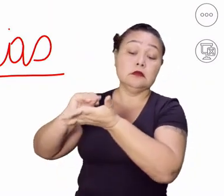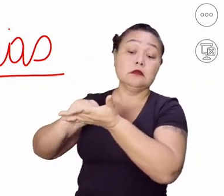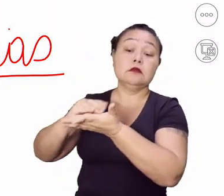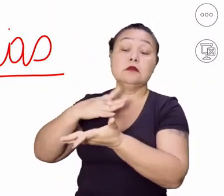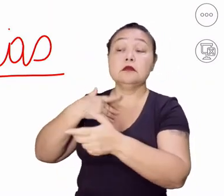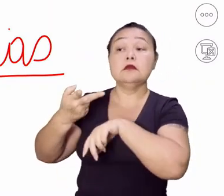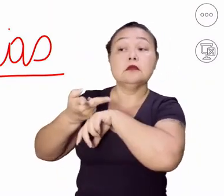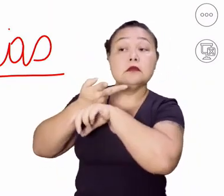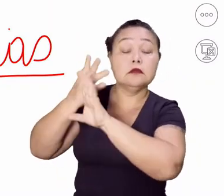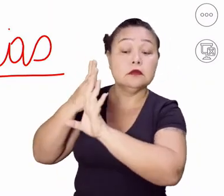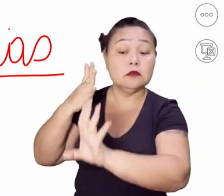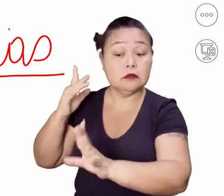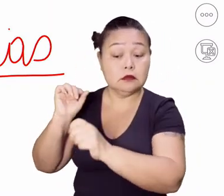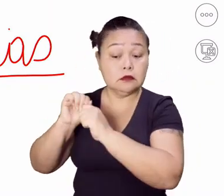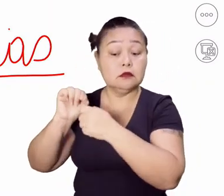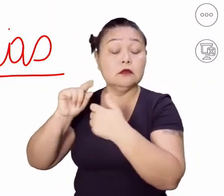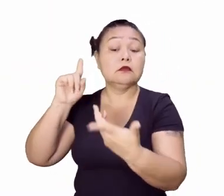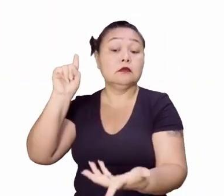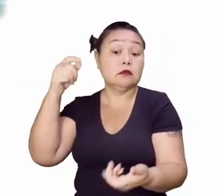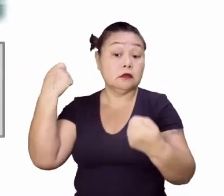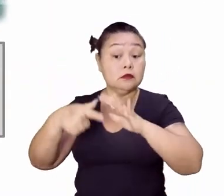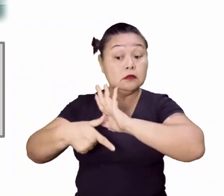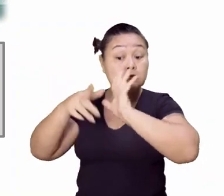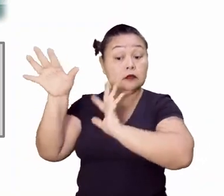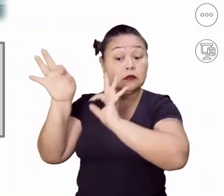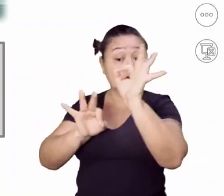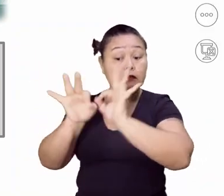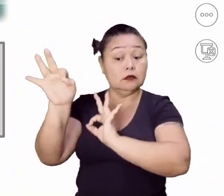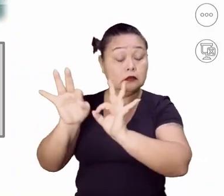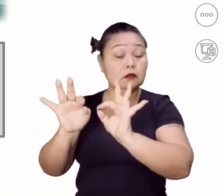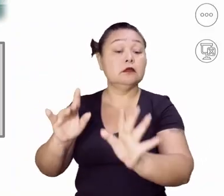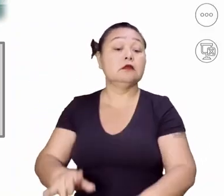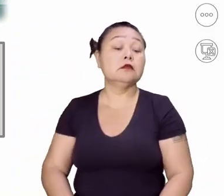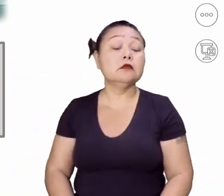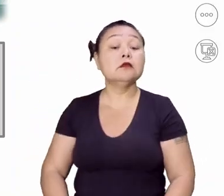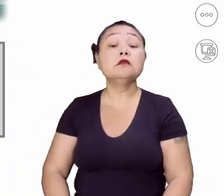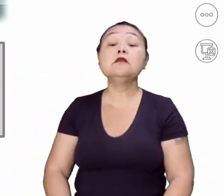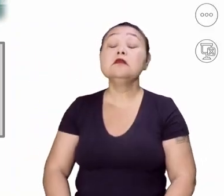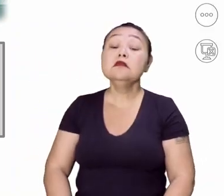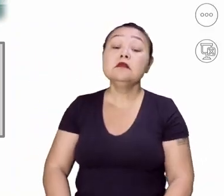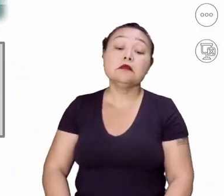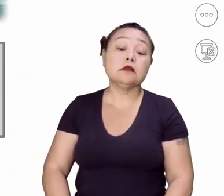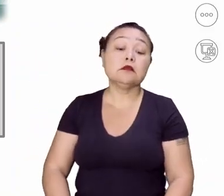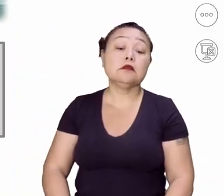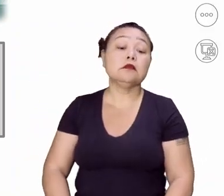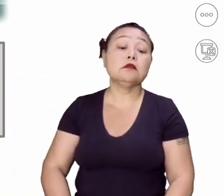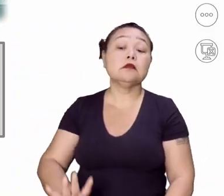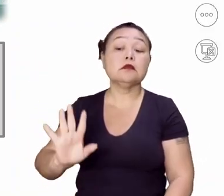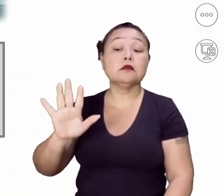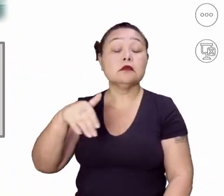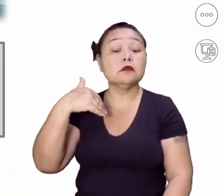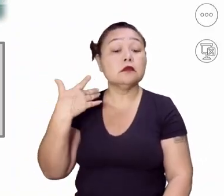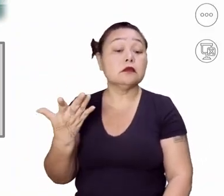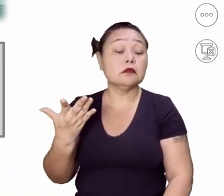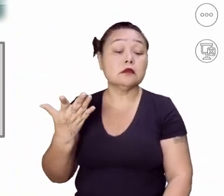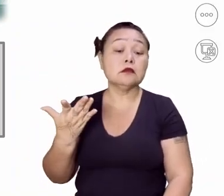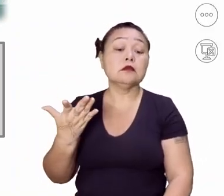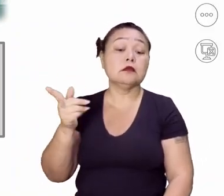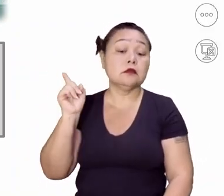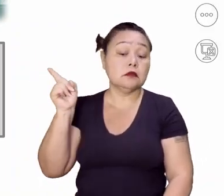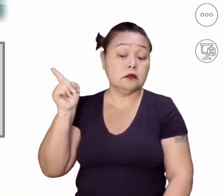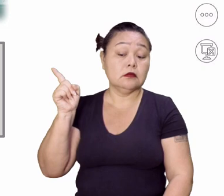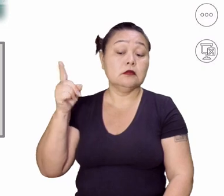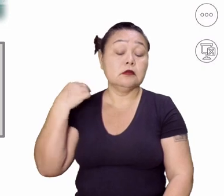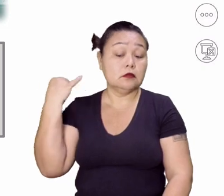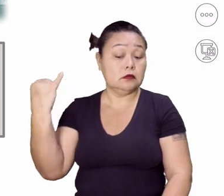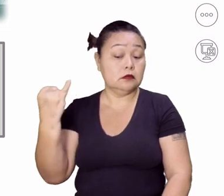você precisa se preparar, né? Tudo na vida é uma preparação. E a qualificação? Como eu disse, ela